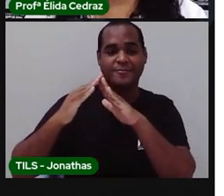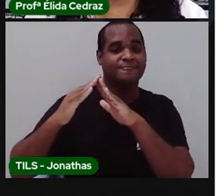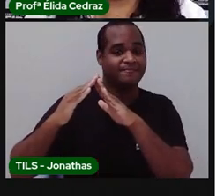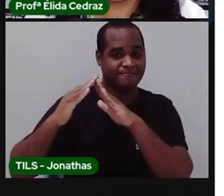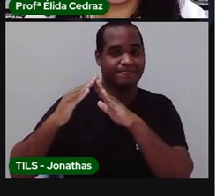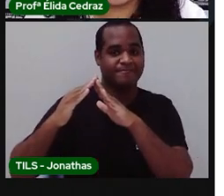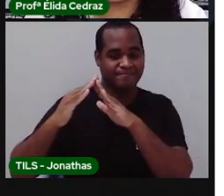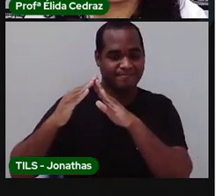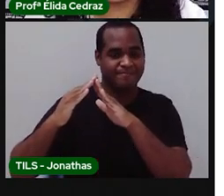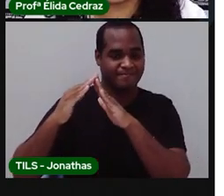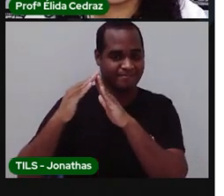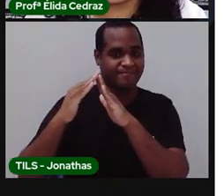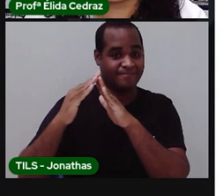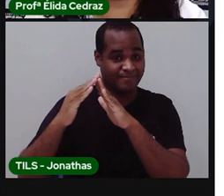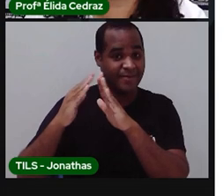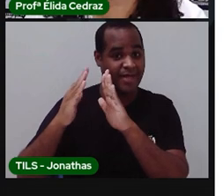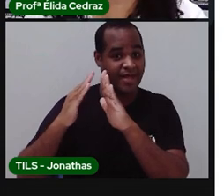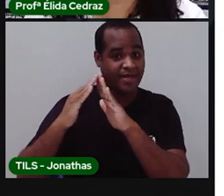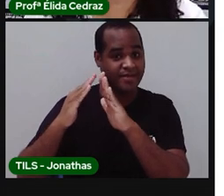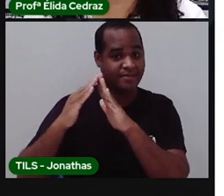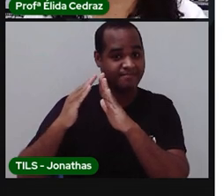Isso. Casa.